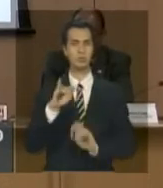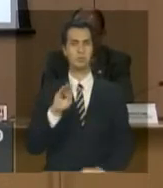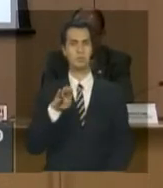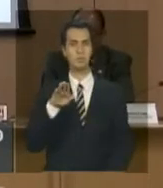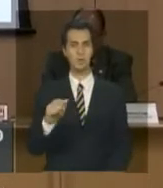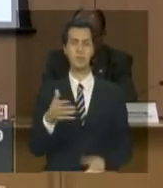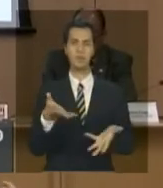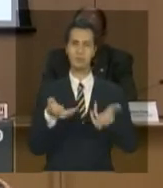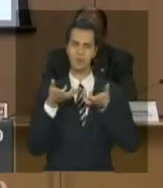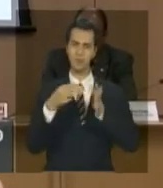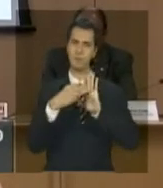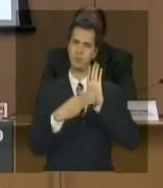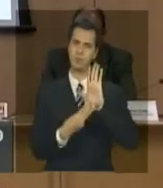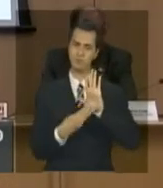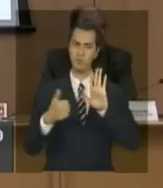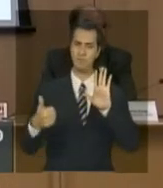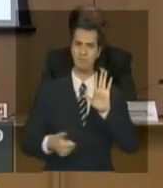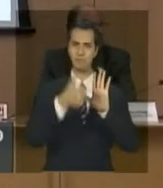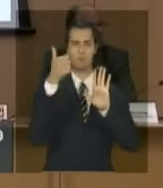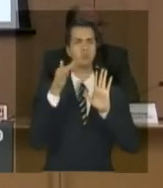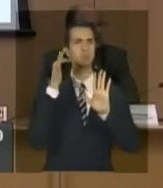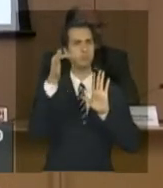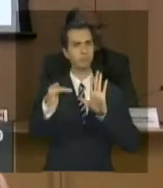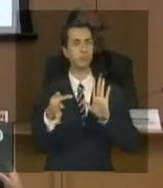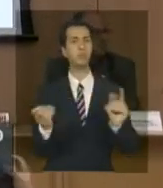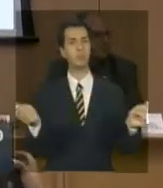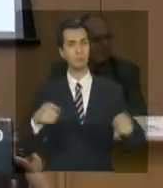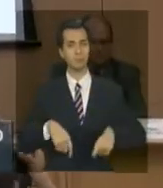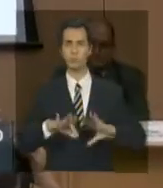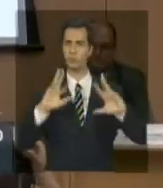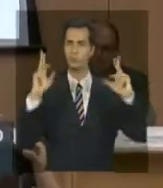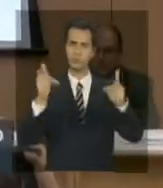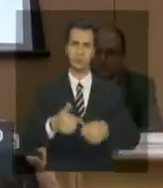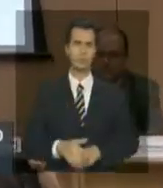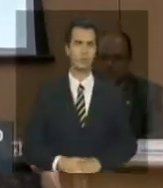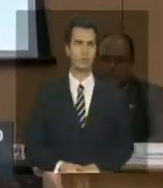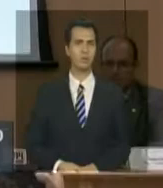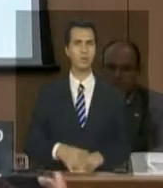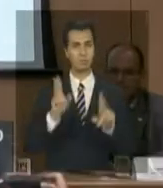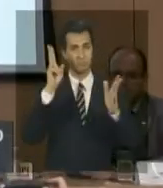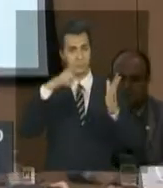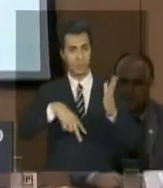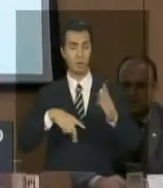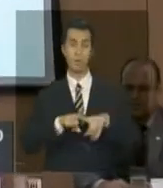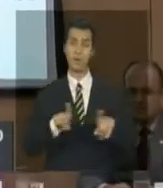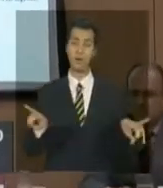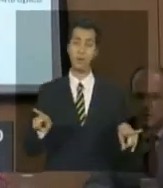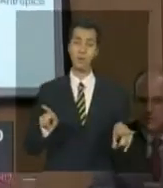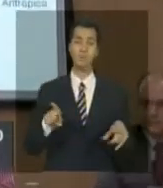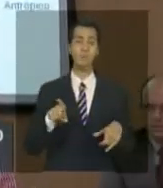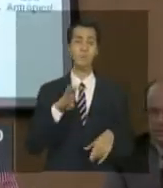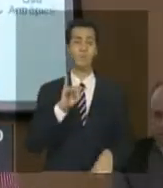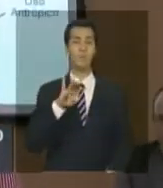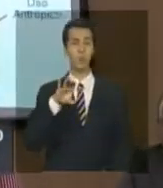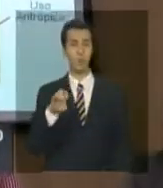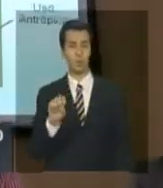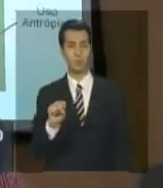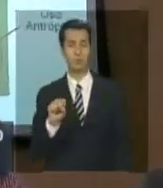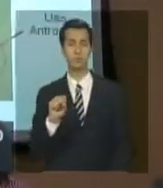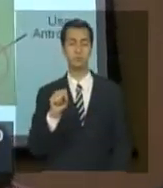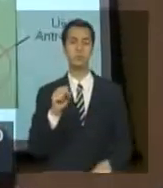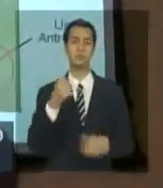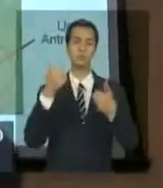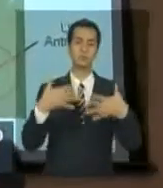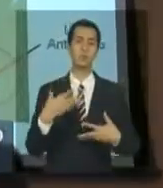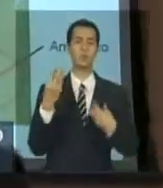aperfeiçoar a metodologia para a gente também disponibilizar isso para todos. Mas não temos hoje, para esses biomas e para esses dados que eu vou divulgar, dados